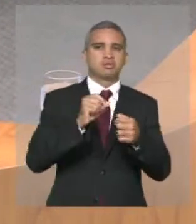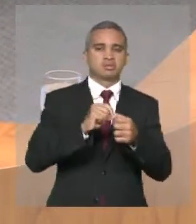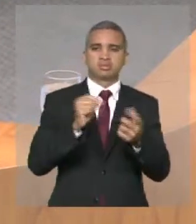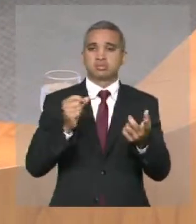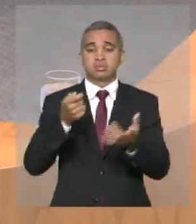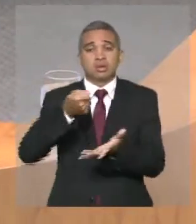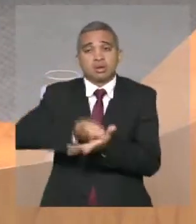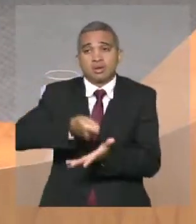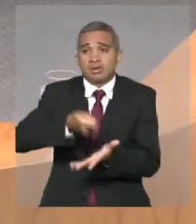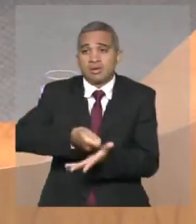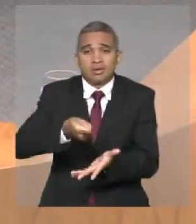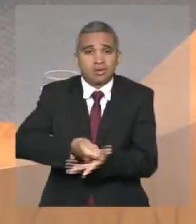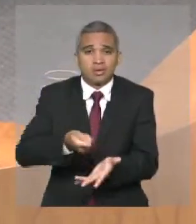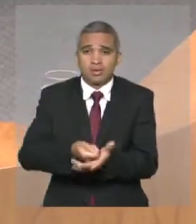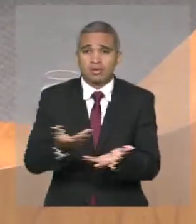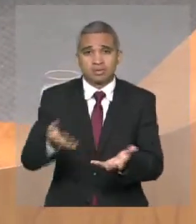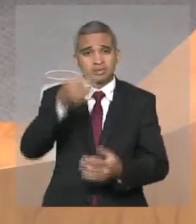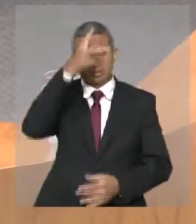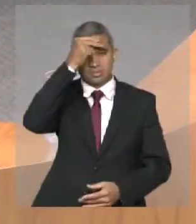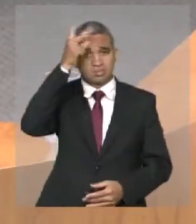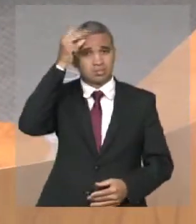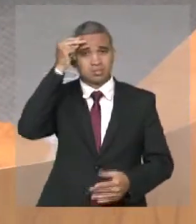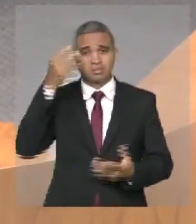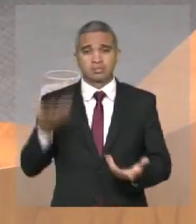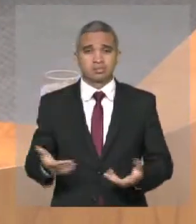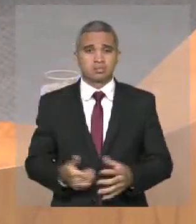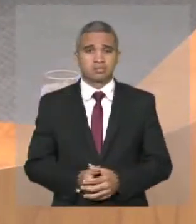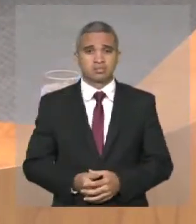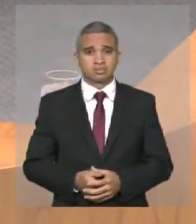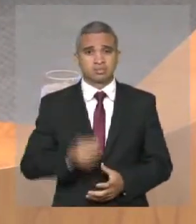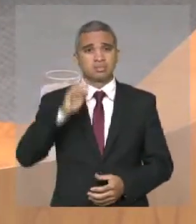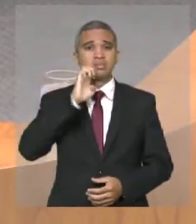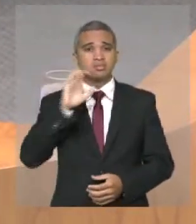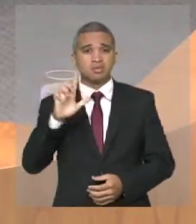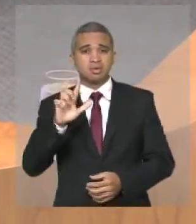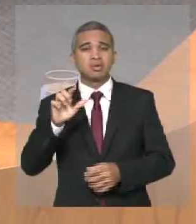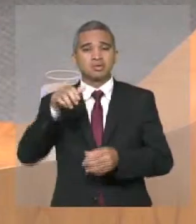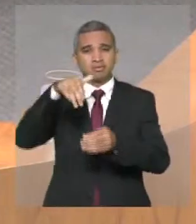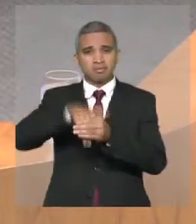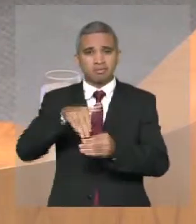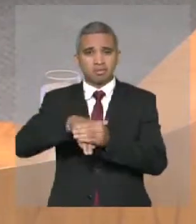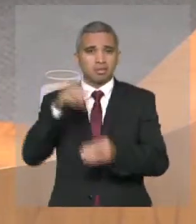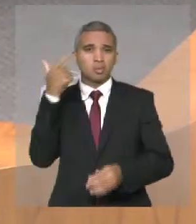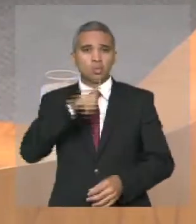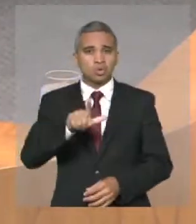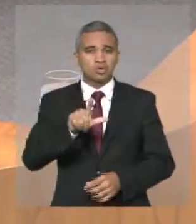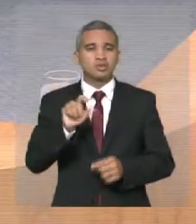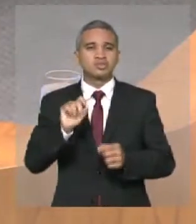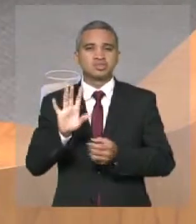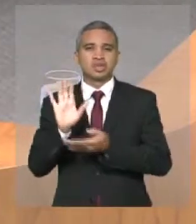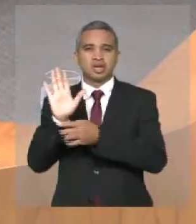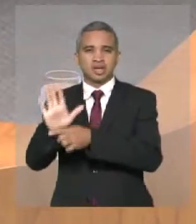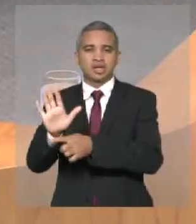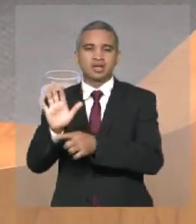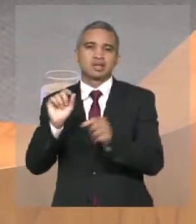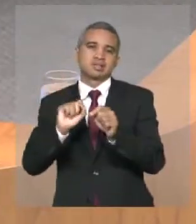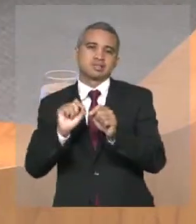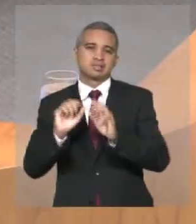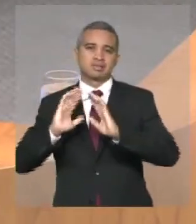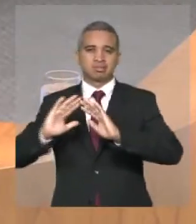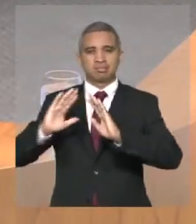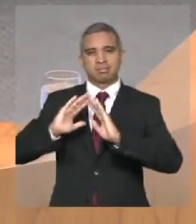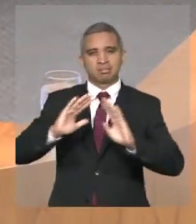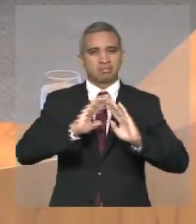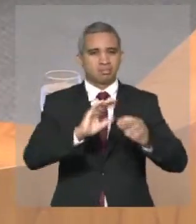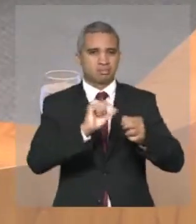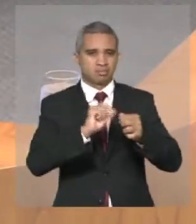O gestor público, o prefeito de São Luís, não foi eleito para fazer favores, ele foi eleito para realizar, ele